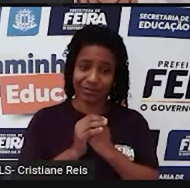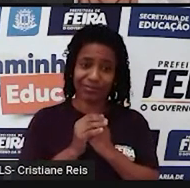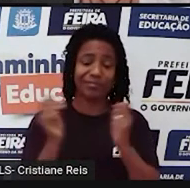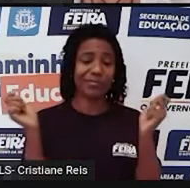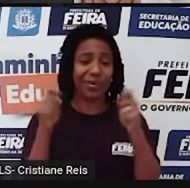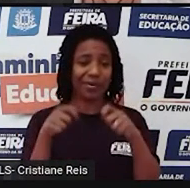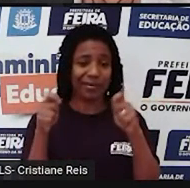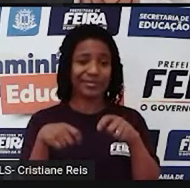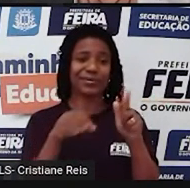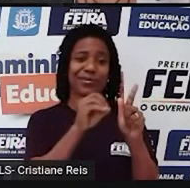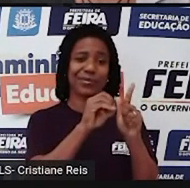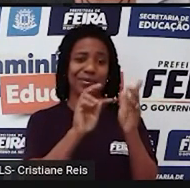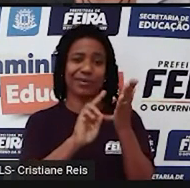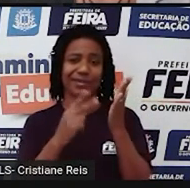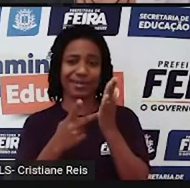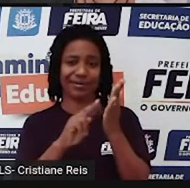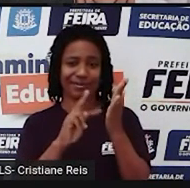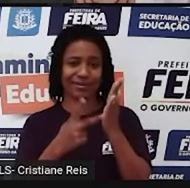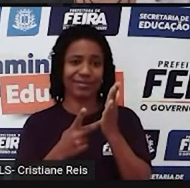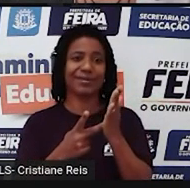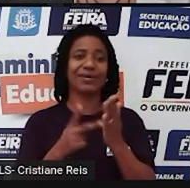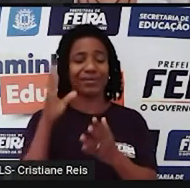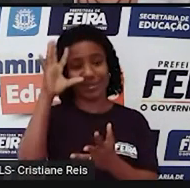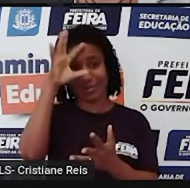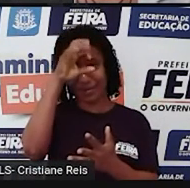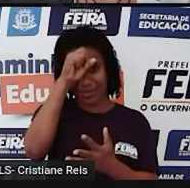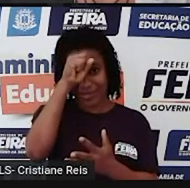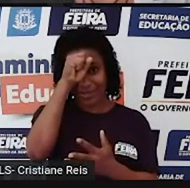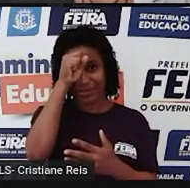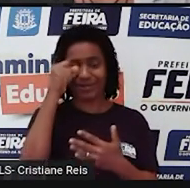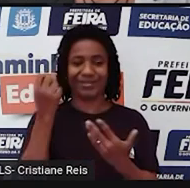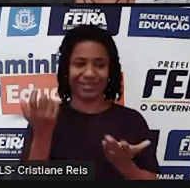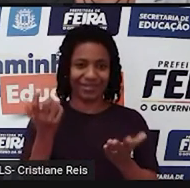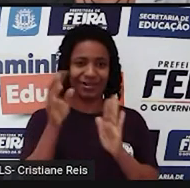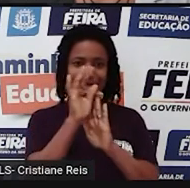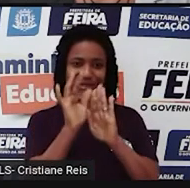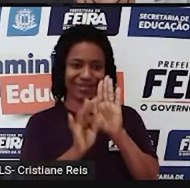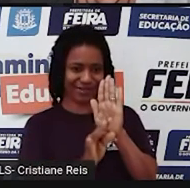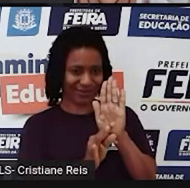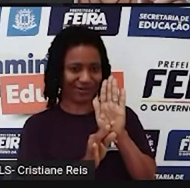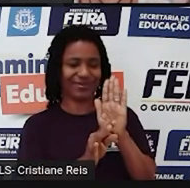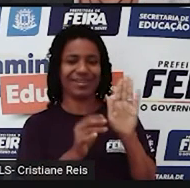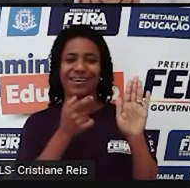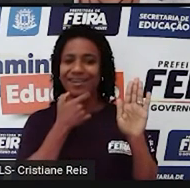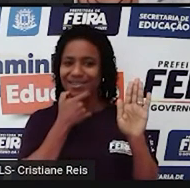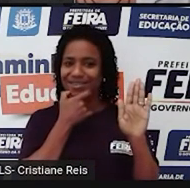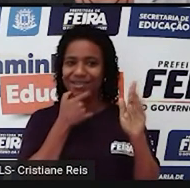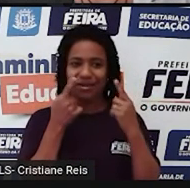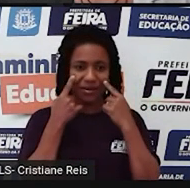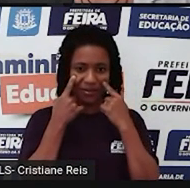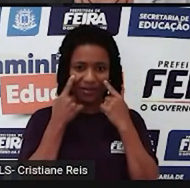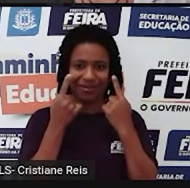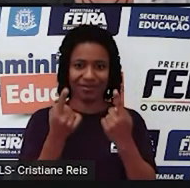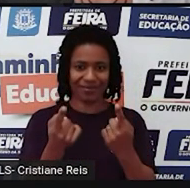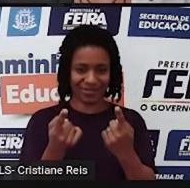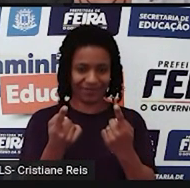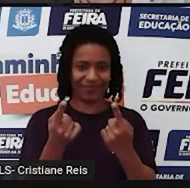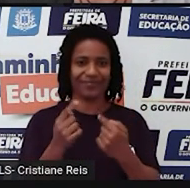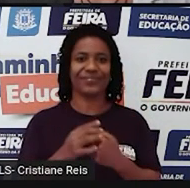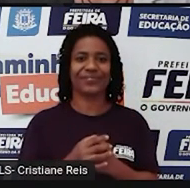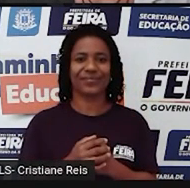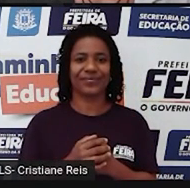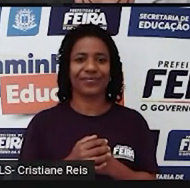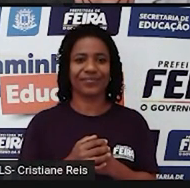possibilidade para você compreender palavras e textos em inglês Observem o eu espelhei na tela